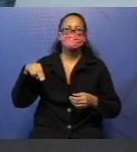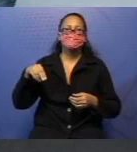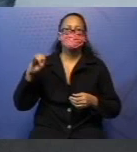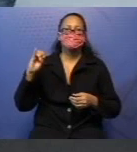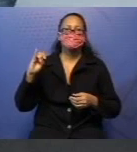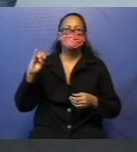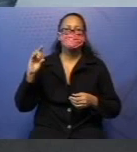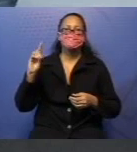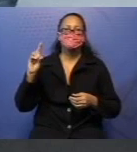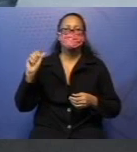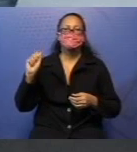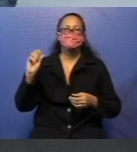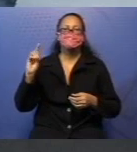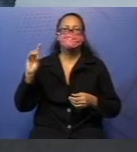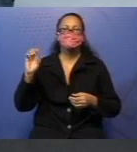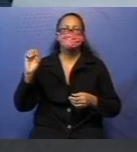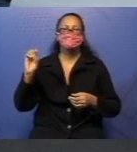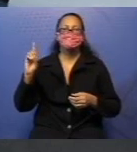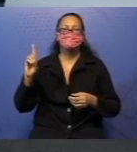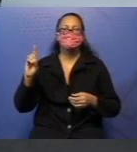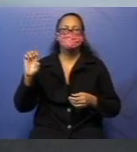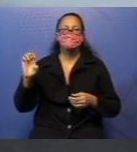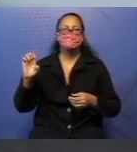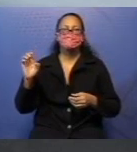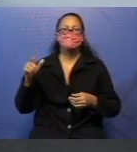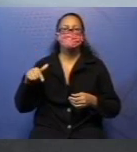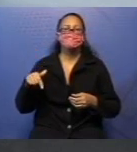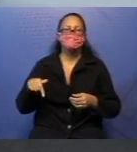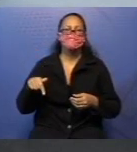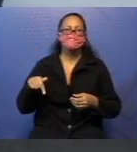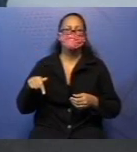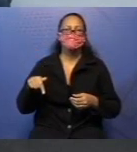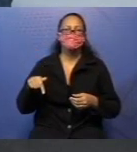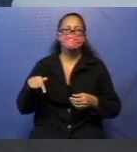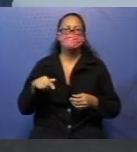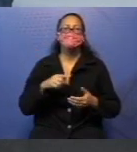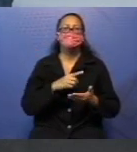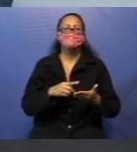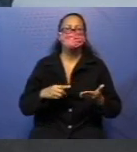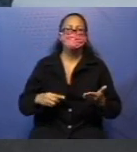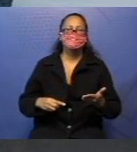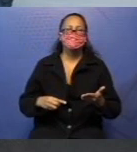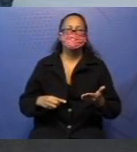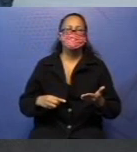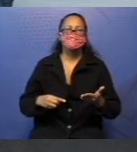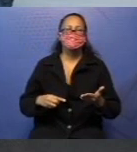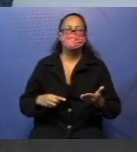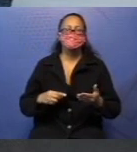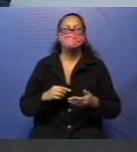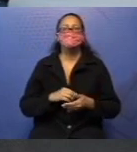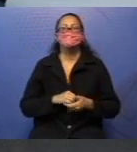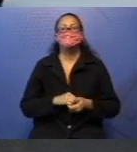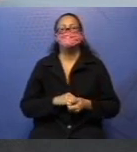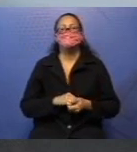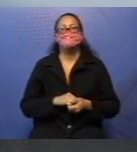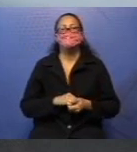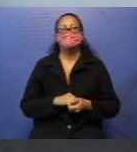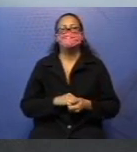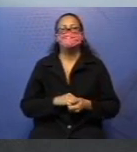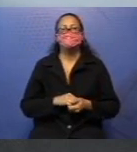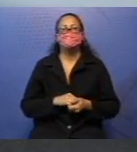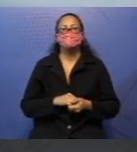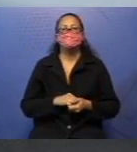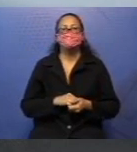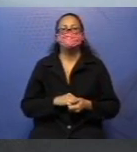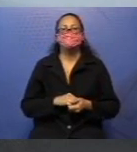7 do nosso material. Olha o tanto que nós já andamos, né? Com as nossas aulas remotas aí. Então nós vamos